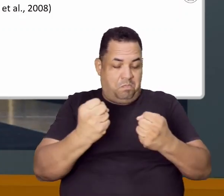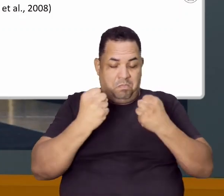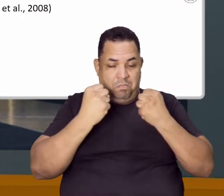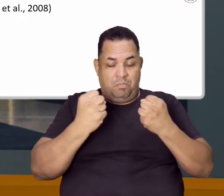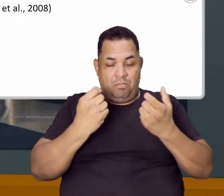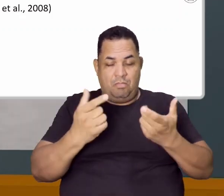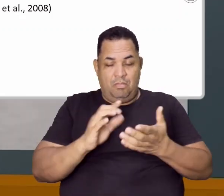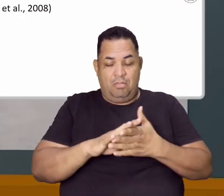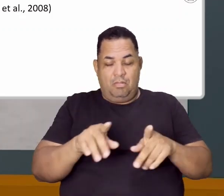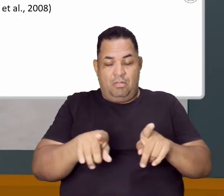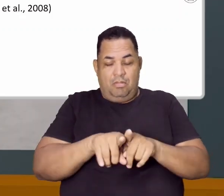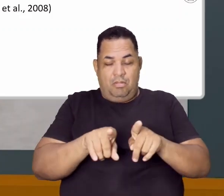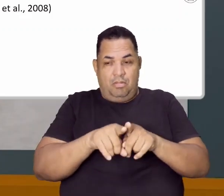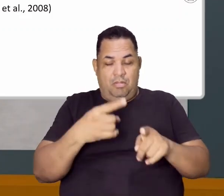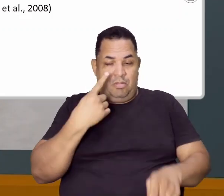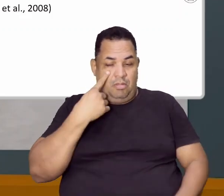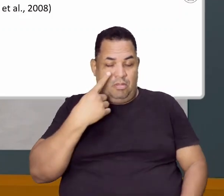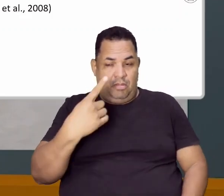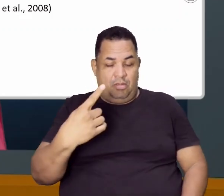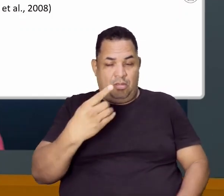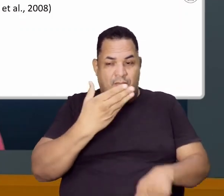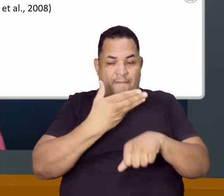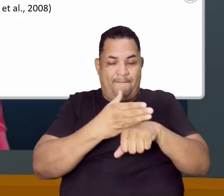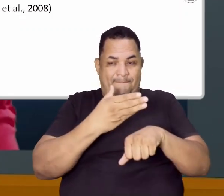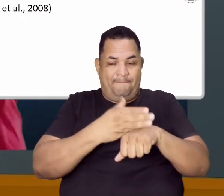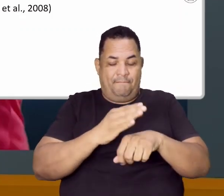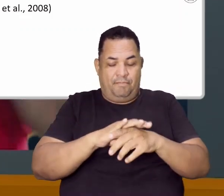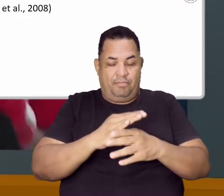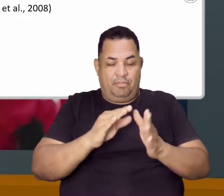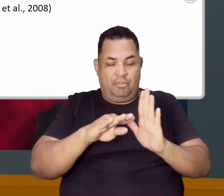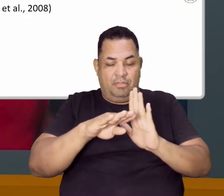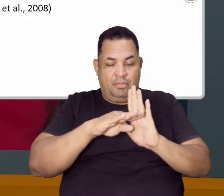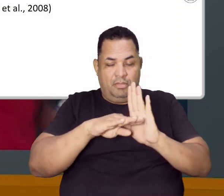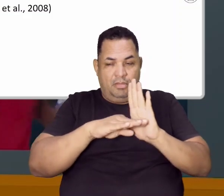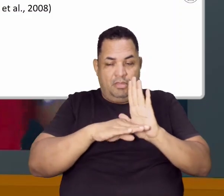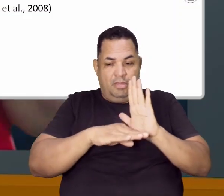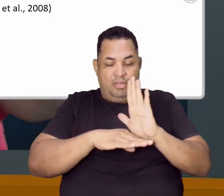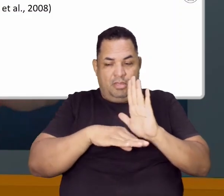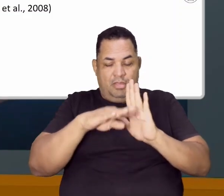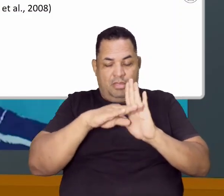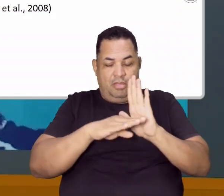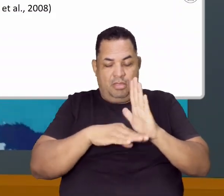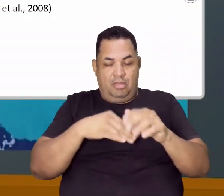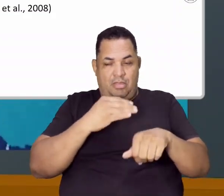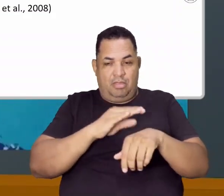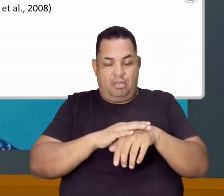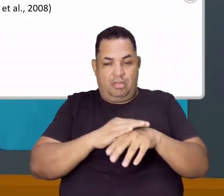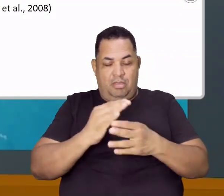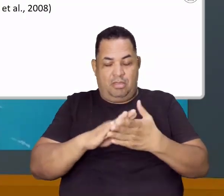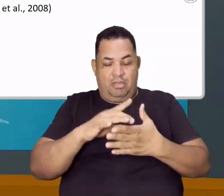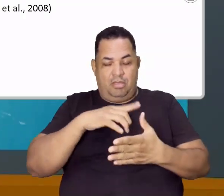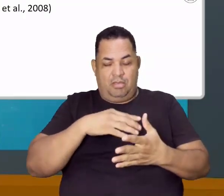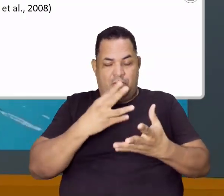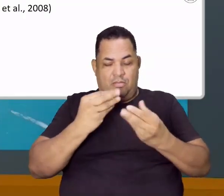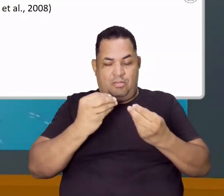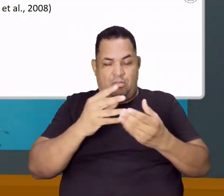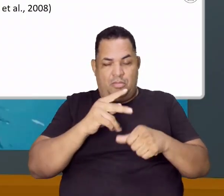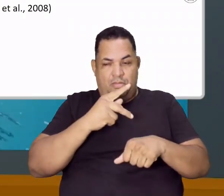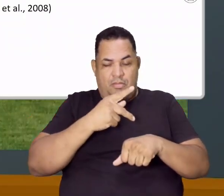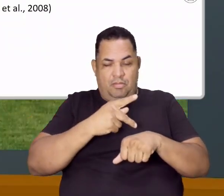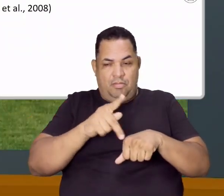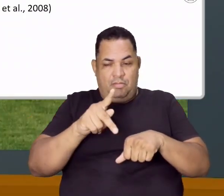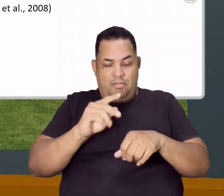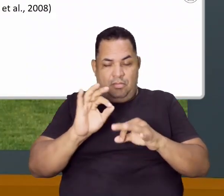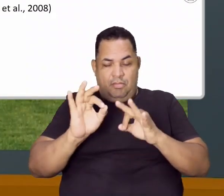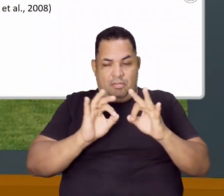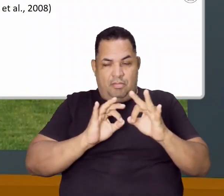Eu também observo aí uma prática de dietas muito hiperproteica, muitas proteínas, não